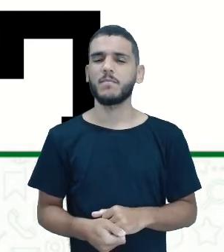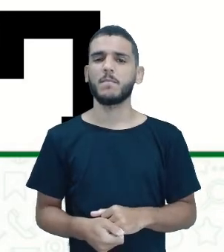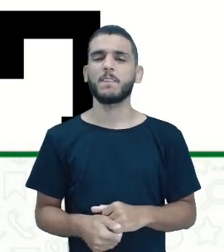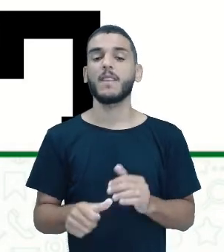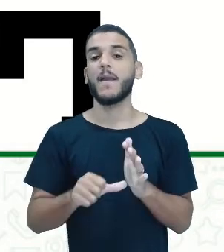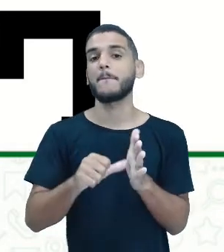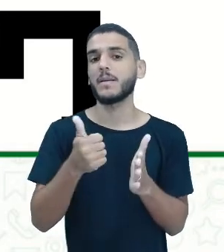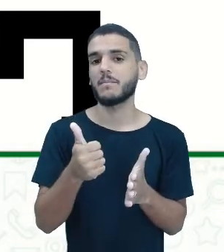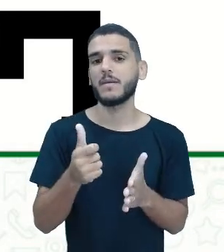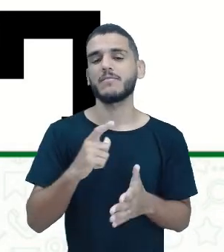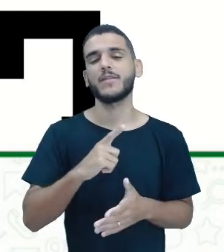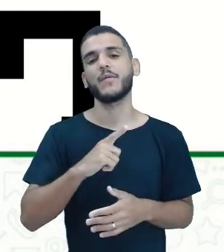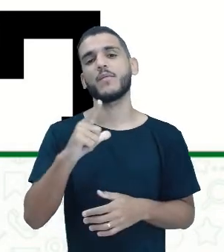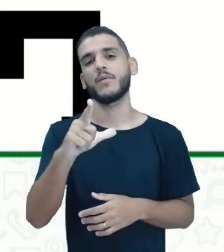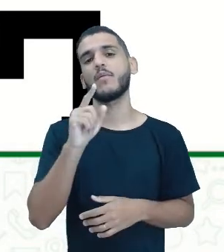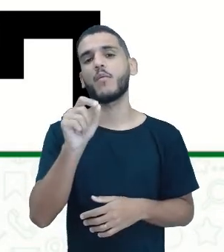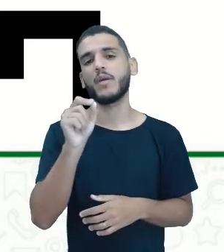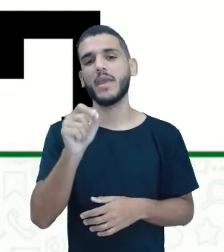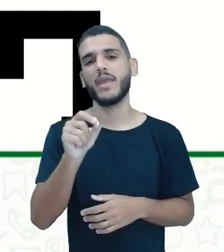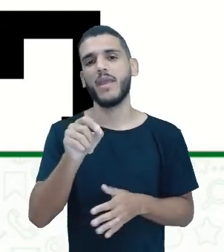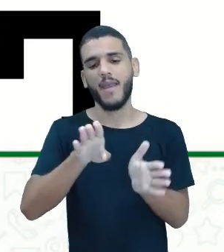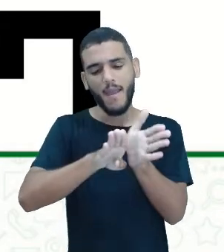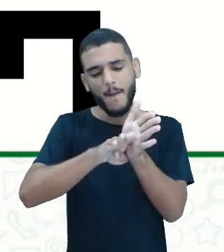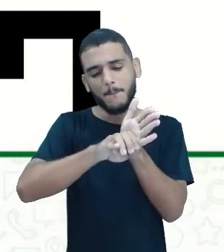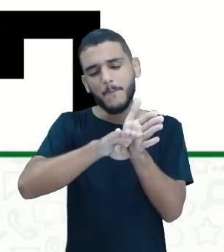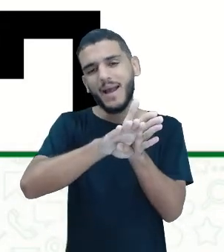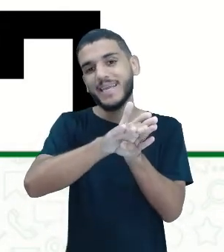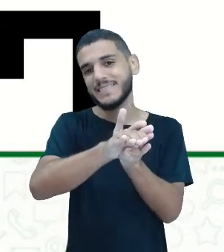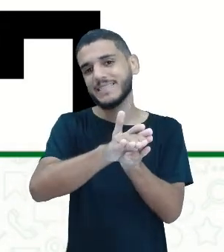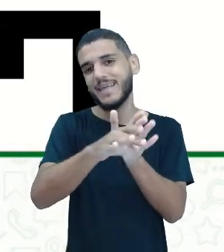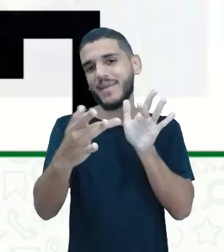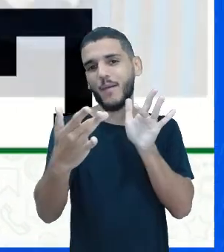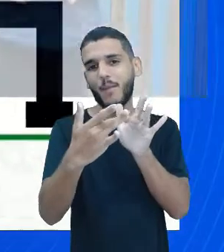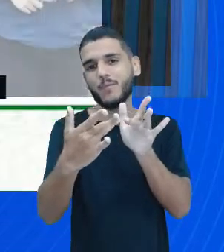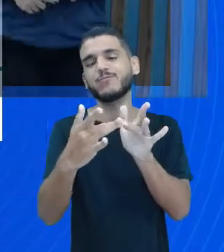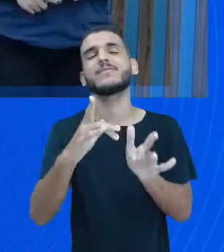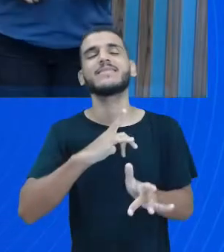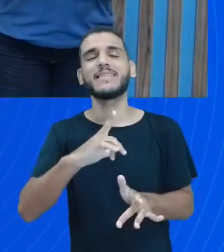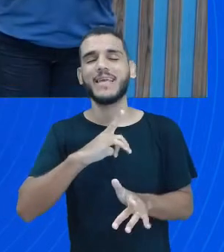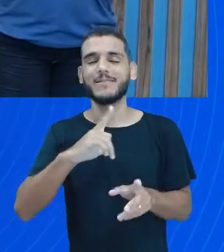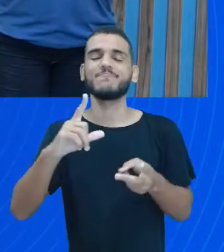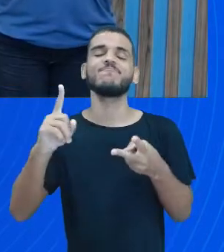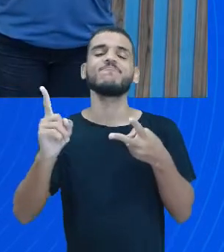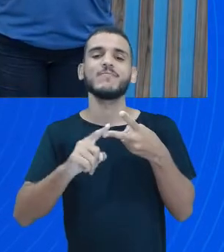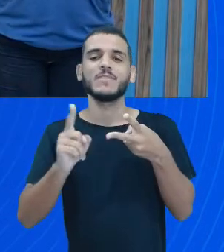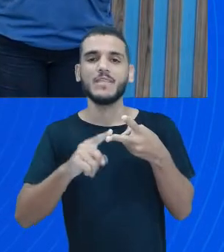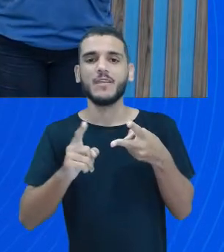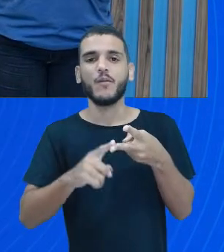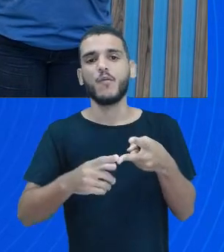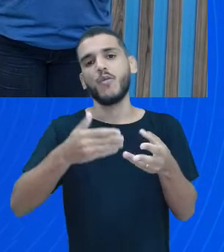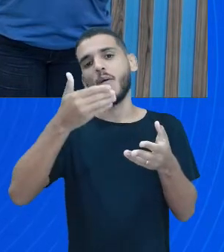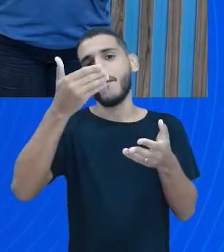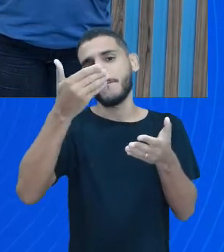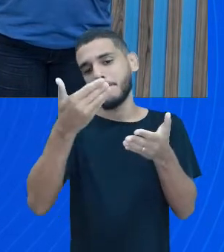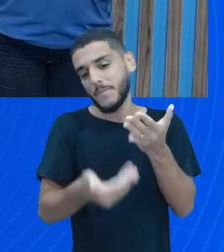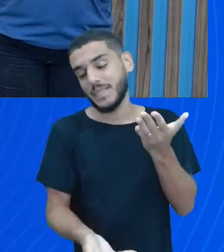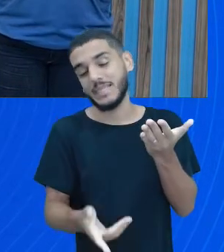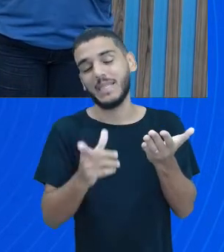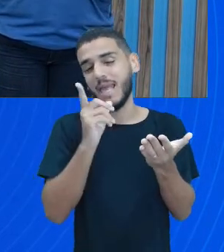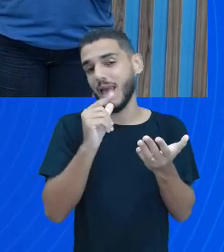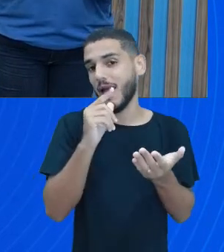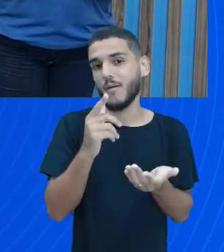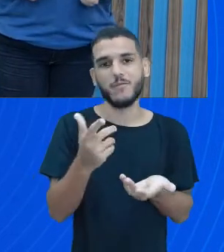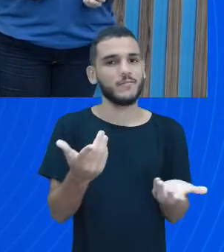pode haver a contaminação daquela água que já foi tratada na estação. Segundo, é um desperdício desse